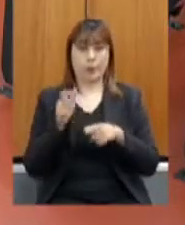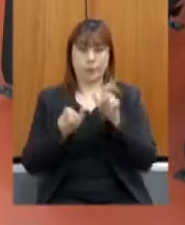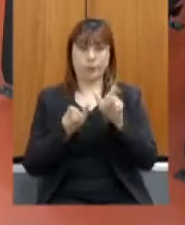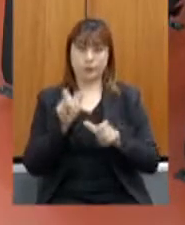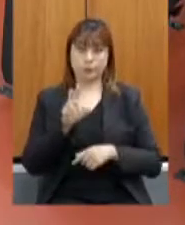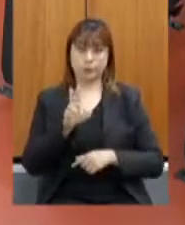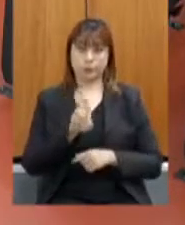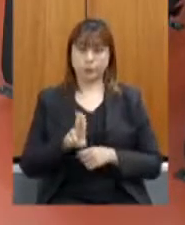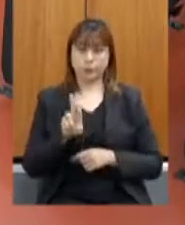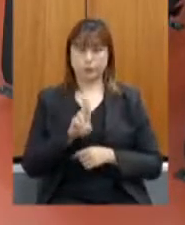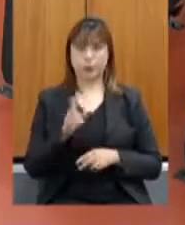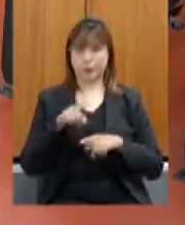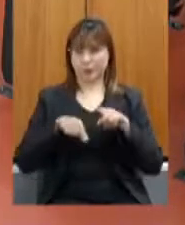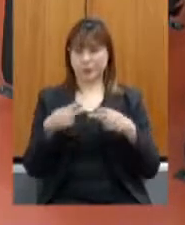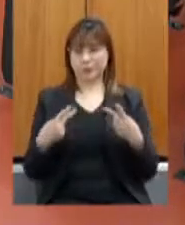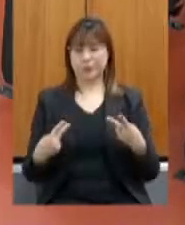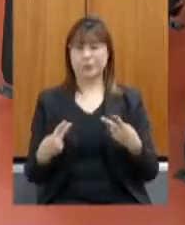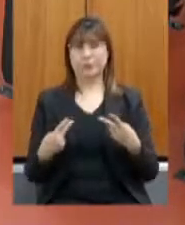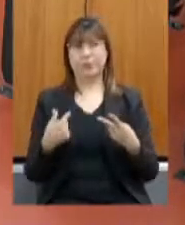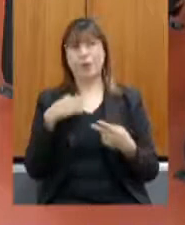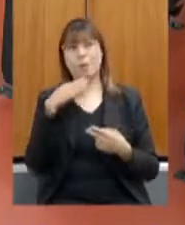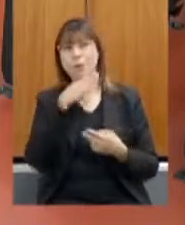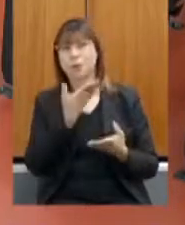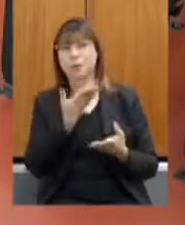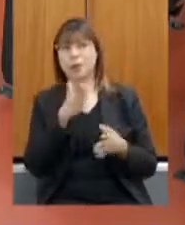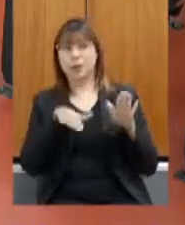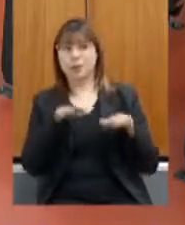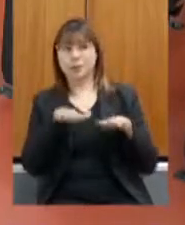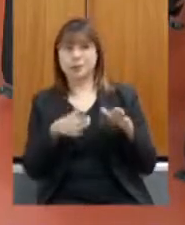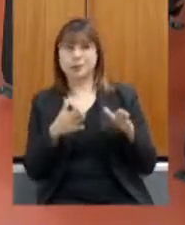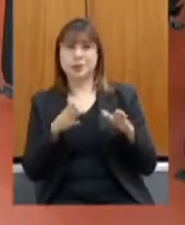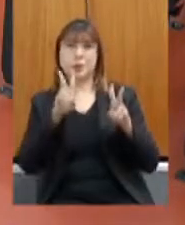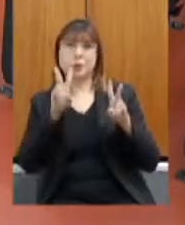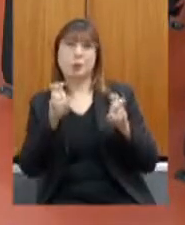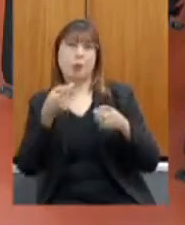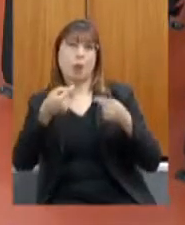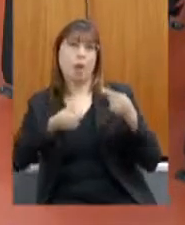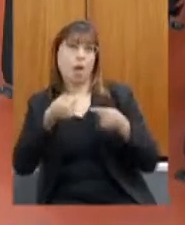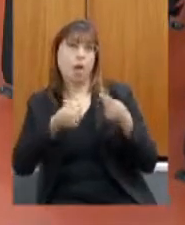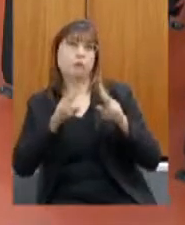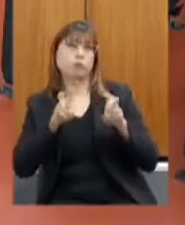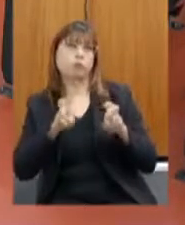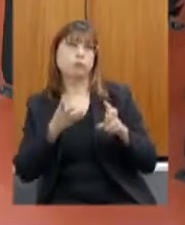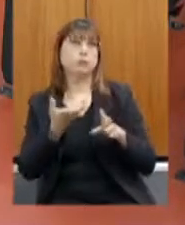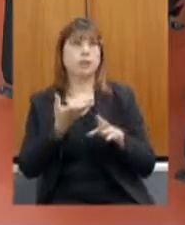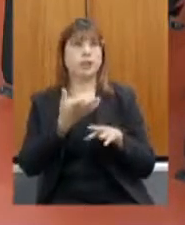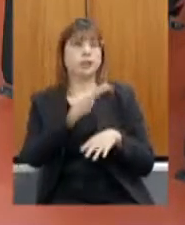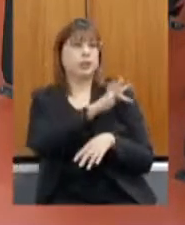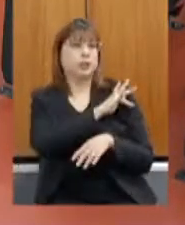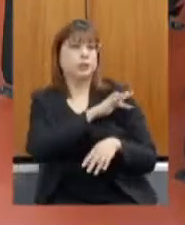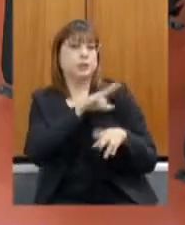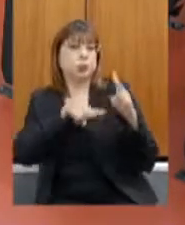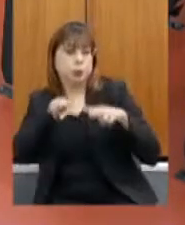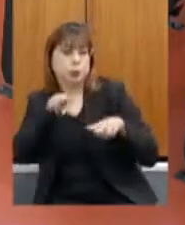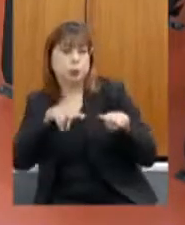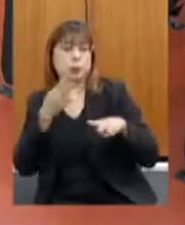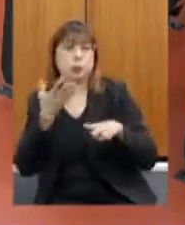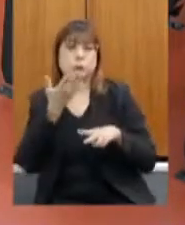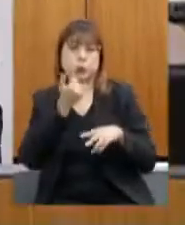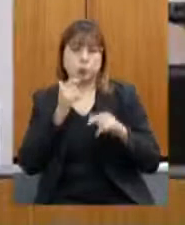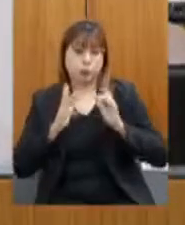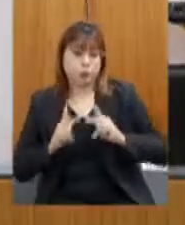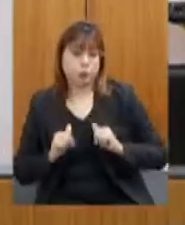vejo que, em algumas discussões da inspeção sanitária, existe uma dicotomia, até a saída do